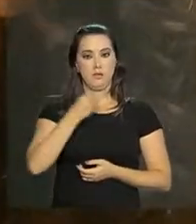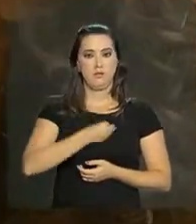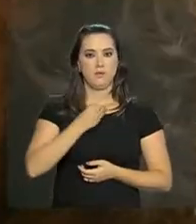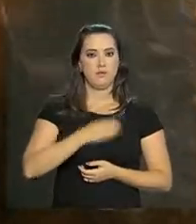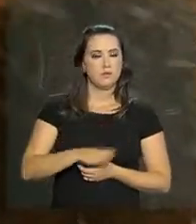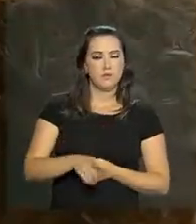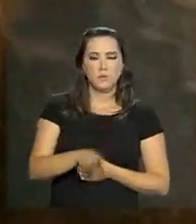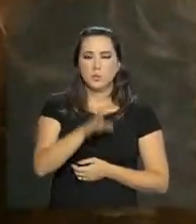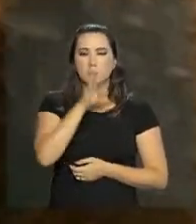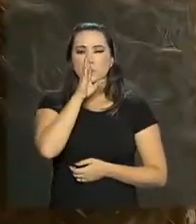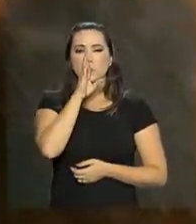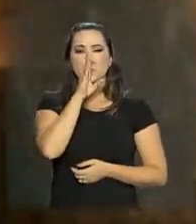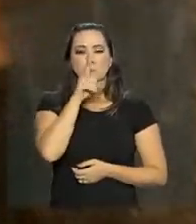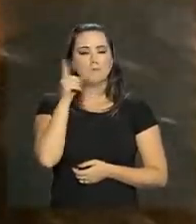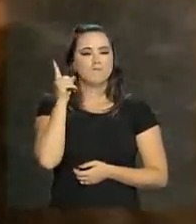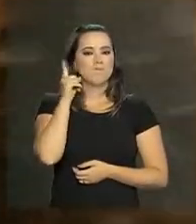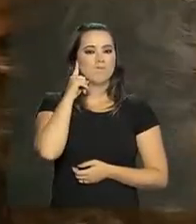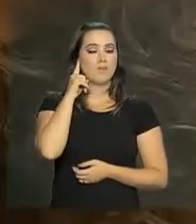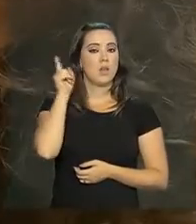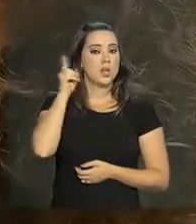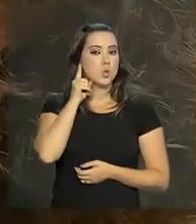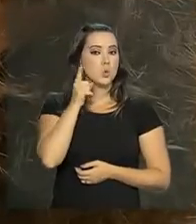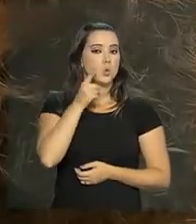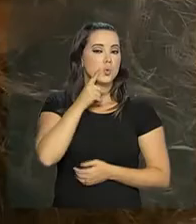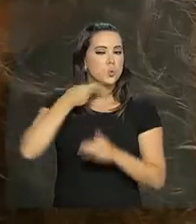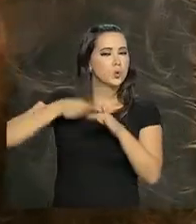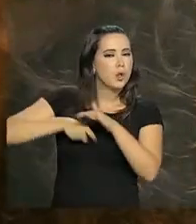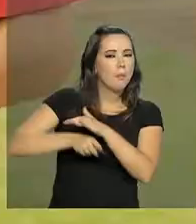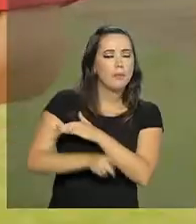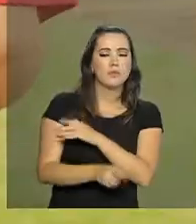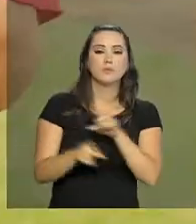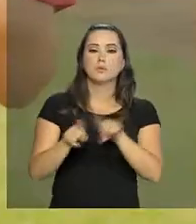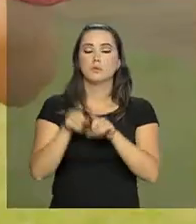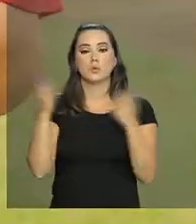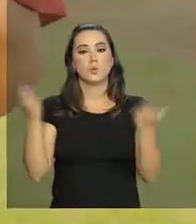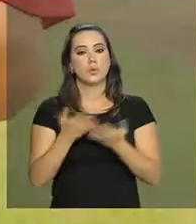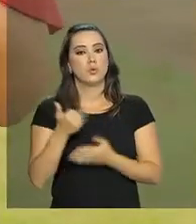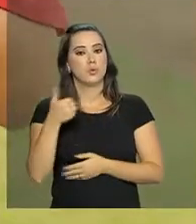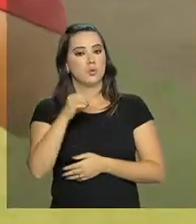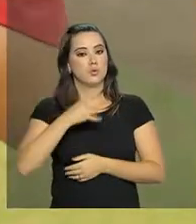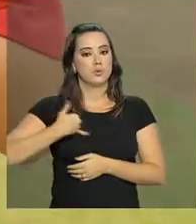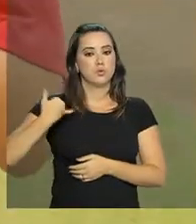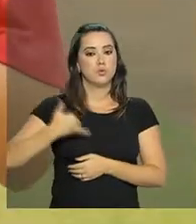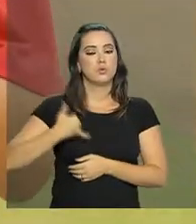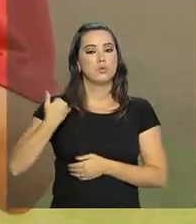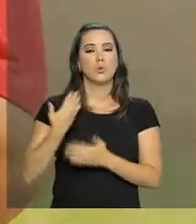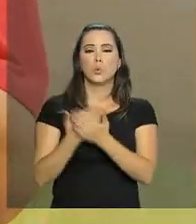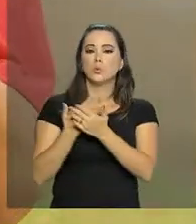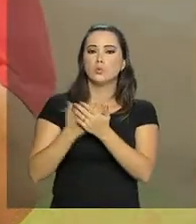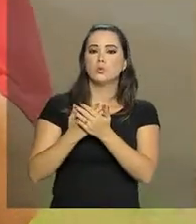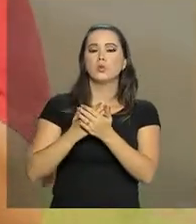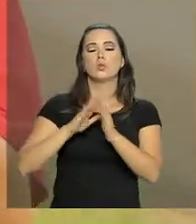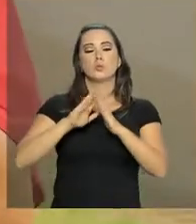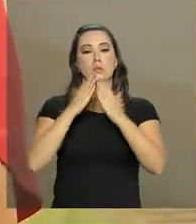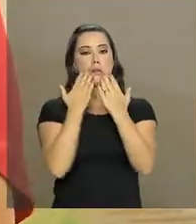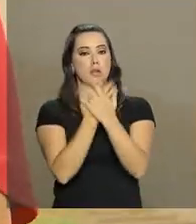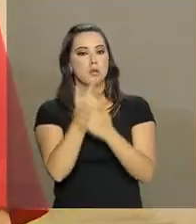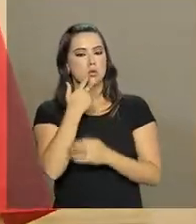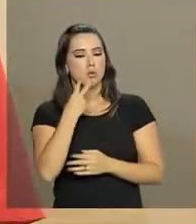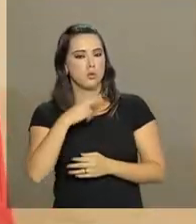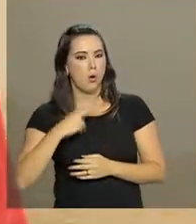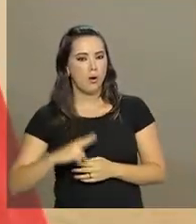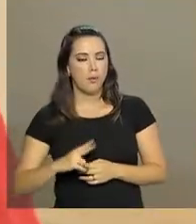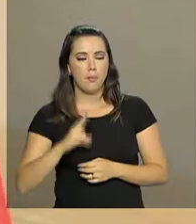mais puro silêncio. Ele nasceu com surdez profunda. Hoje, aos 18 anos, estuda na Escola Bilingue de